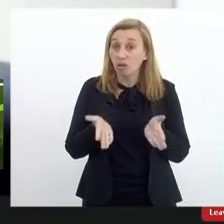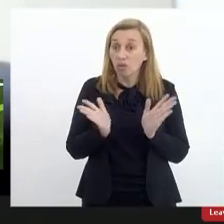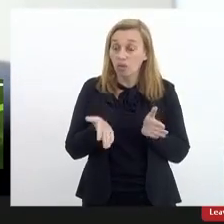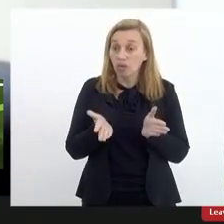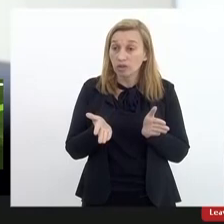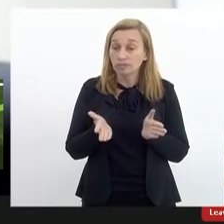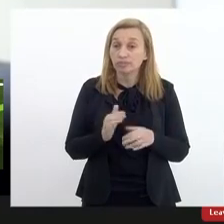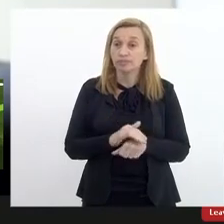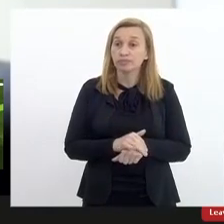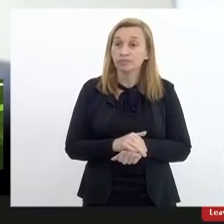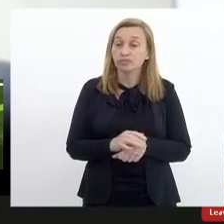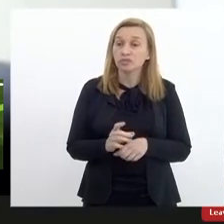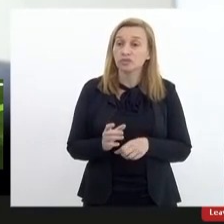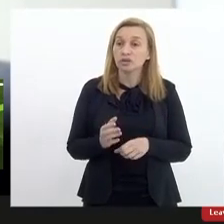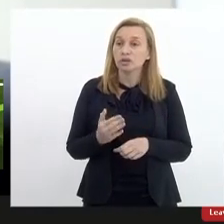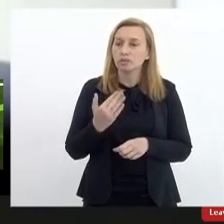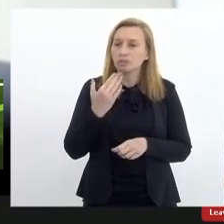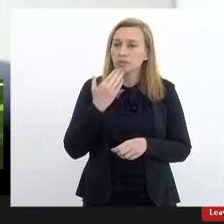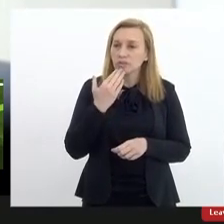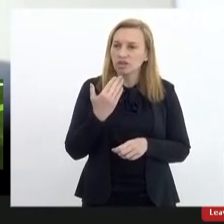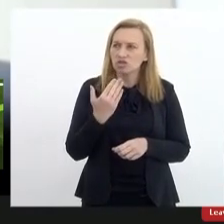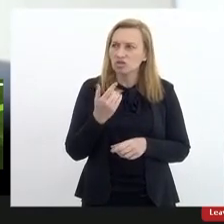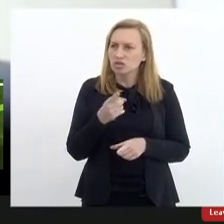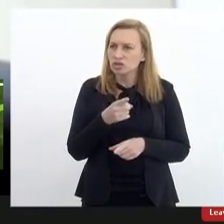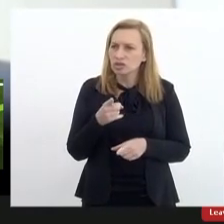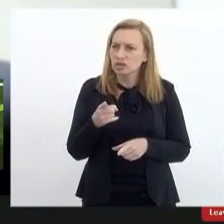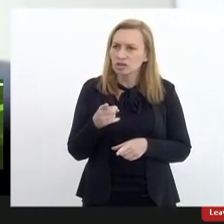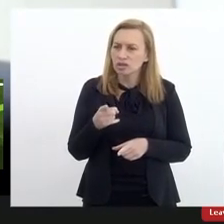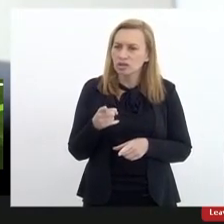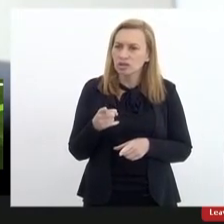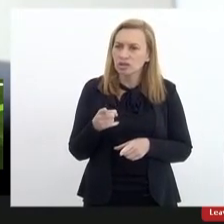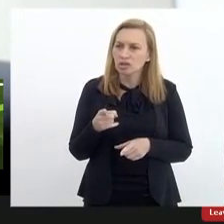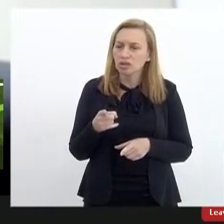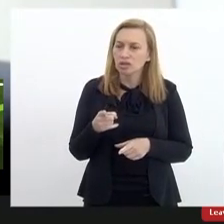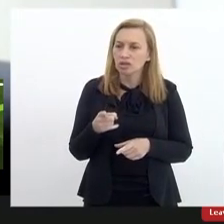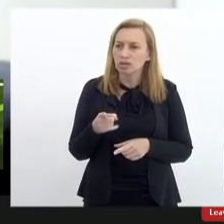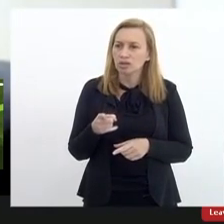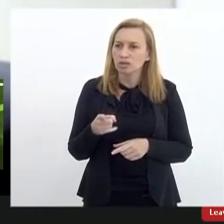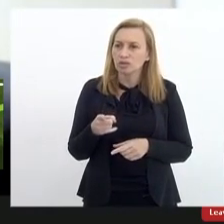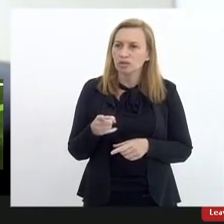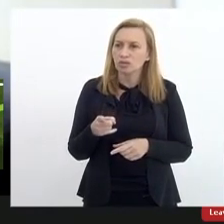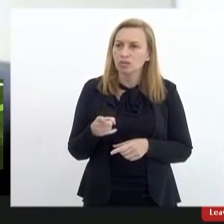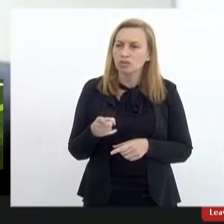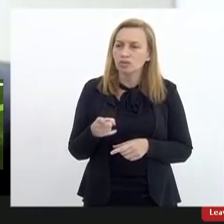eu vou repassar aqui o